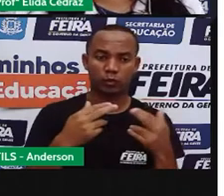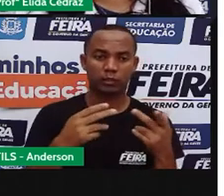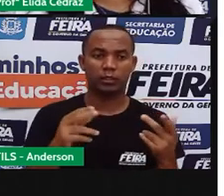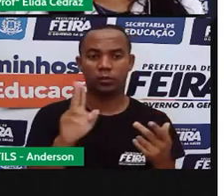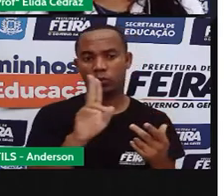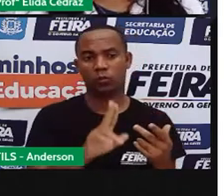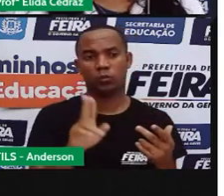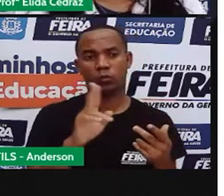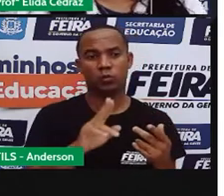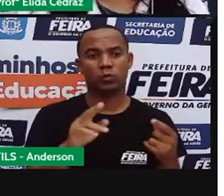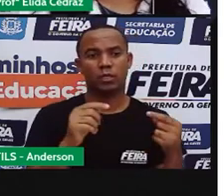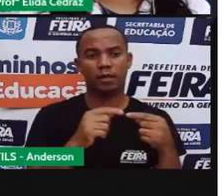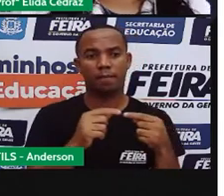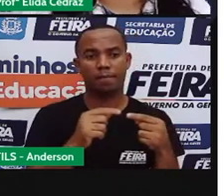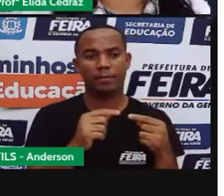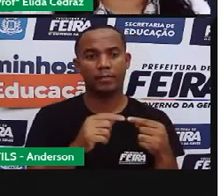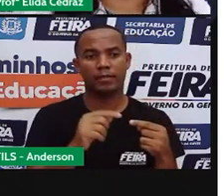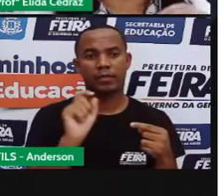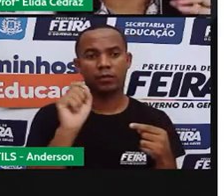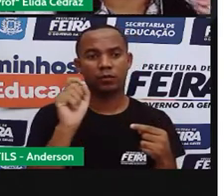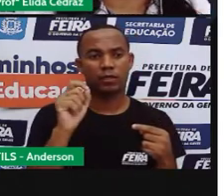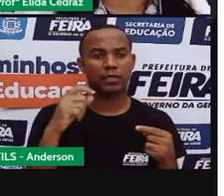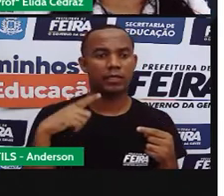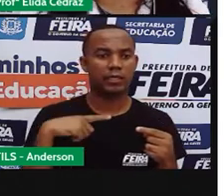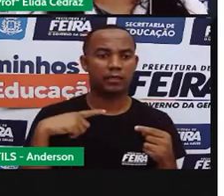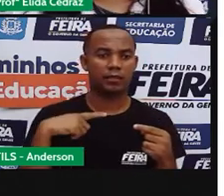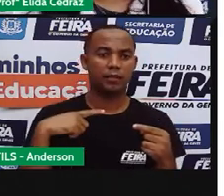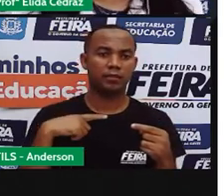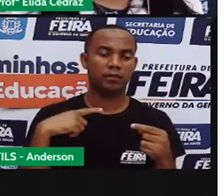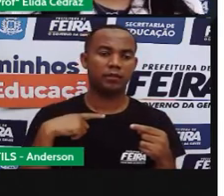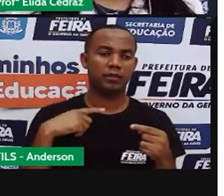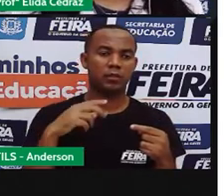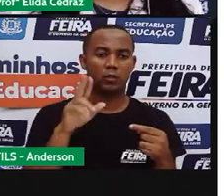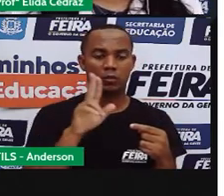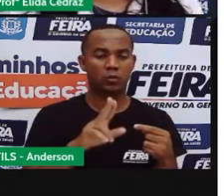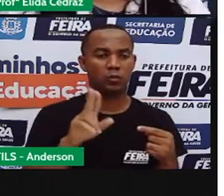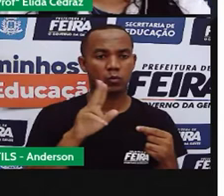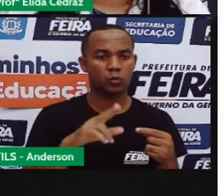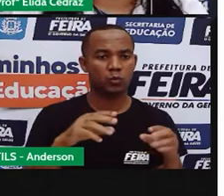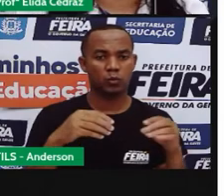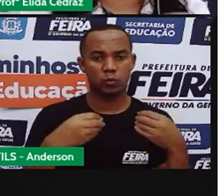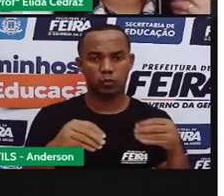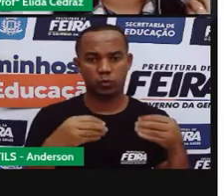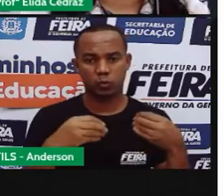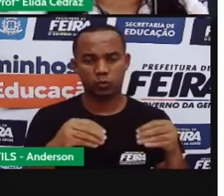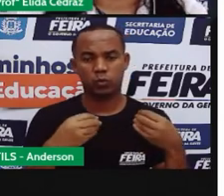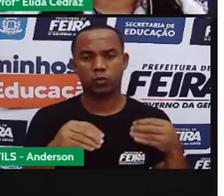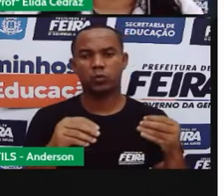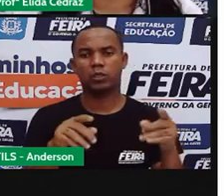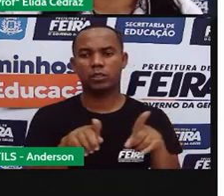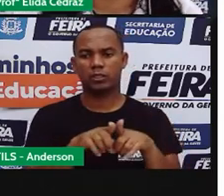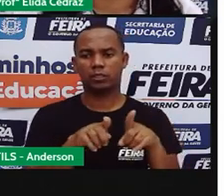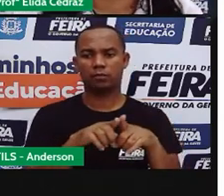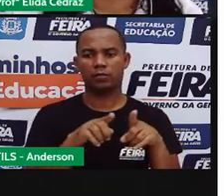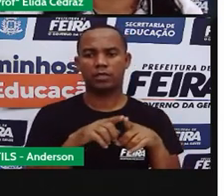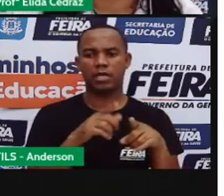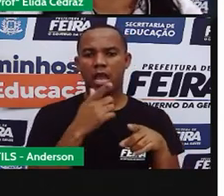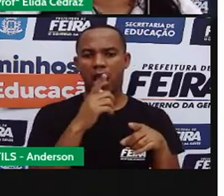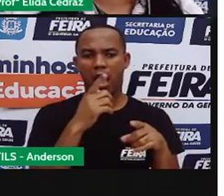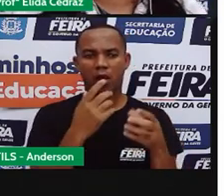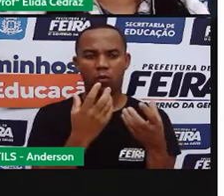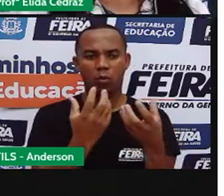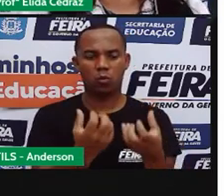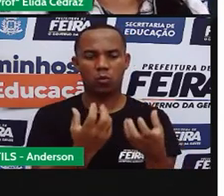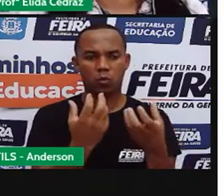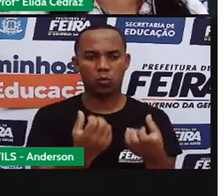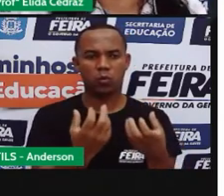e os objetos, eles têm um limite de flexibilidade, um limite de permeabilidade